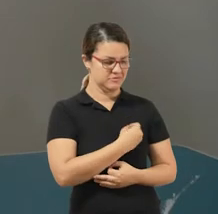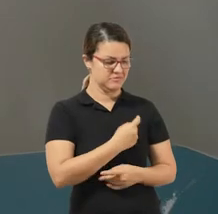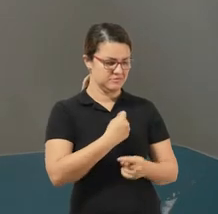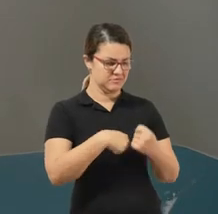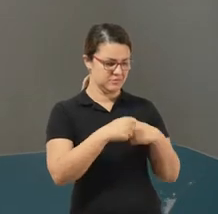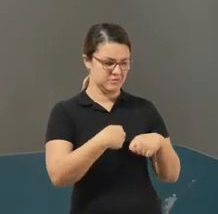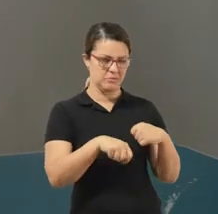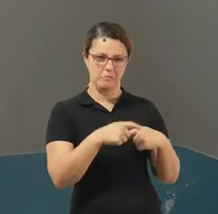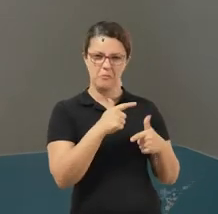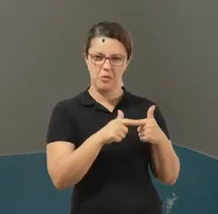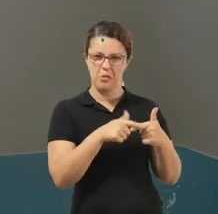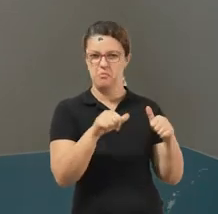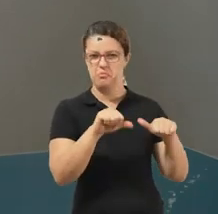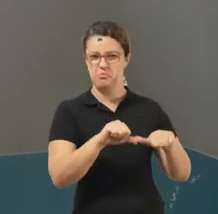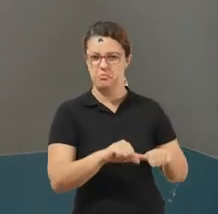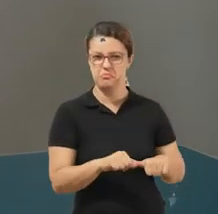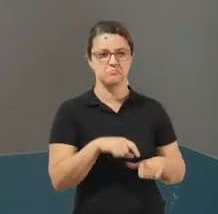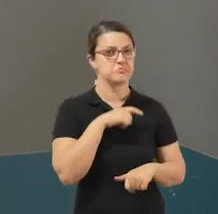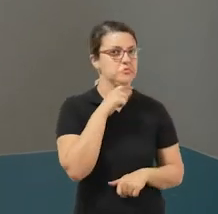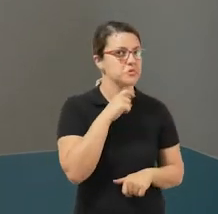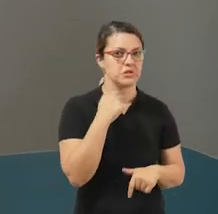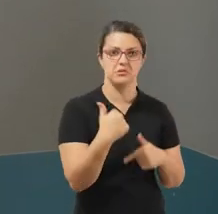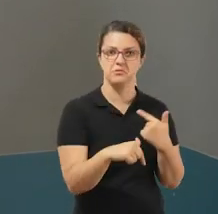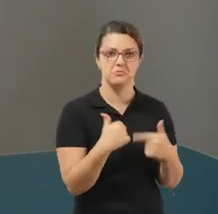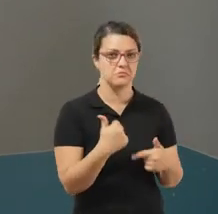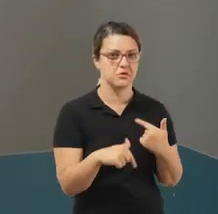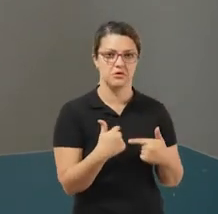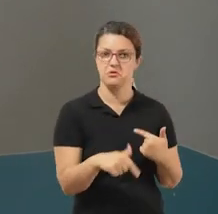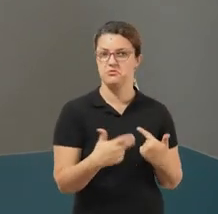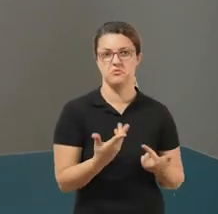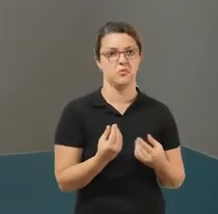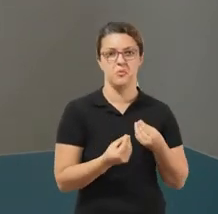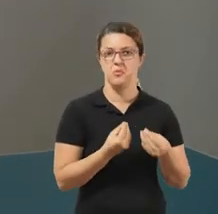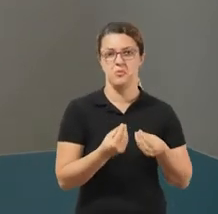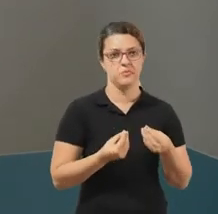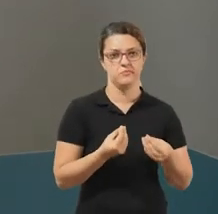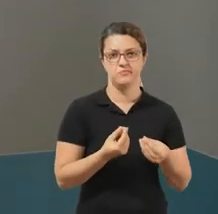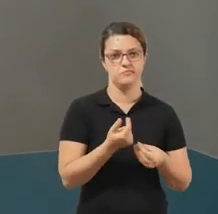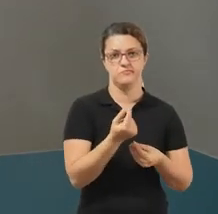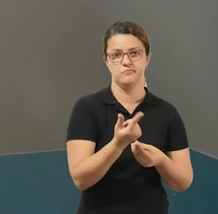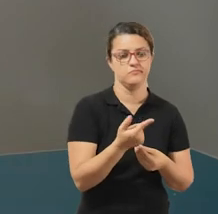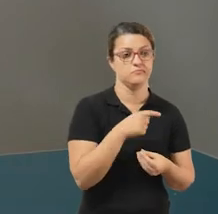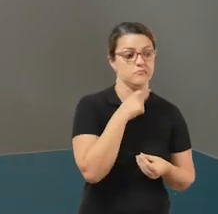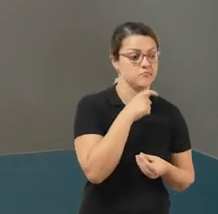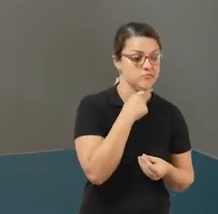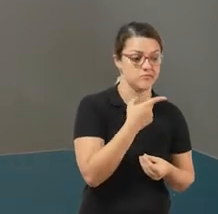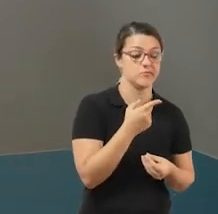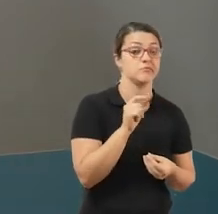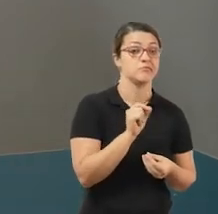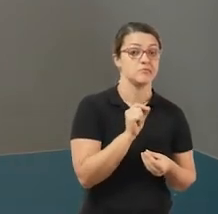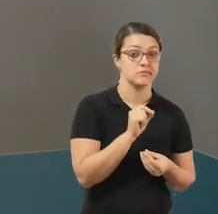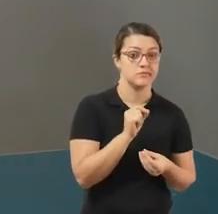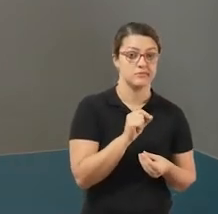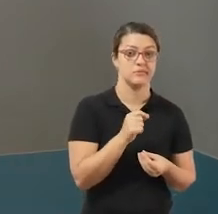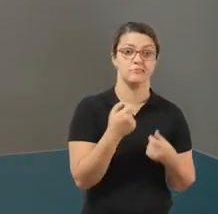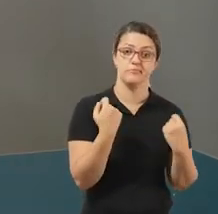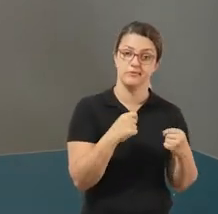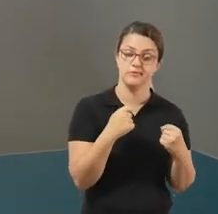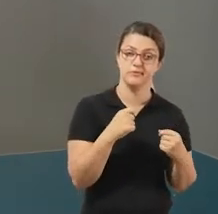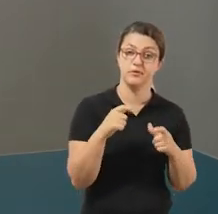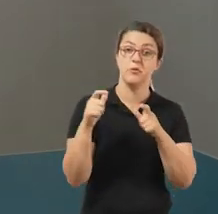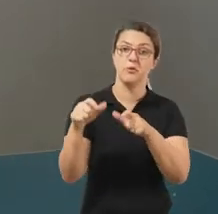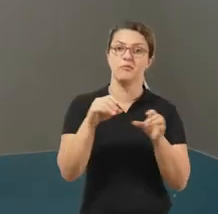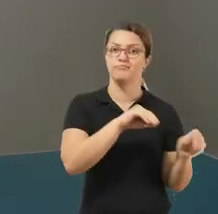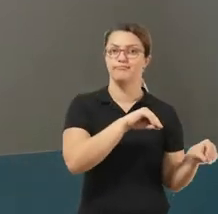ela não consegue trabalho, ela não consegue manter a família dela, ela busca migrar para uma cidade onde ofereça maiores condições,